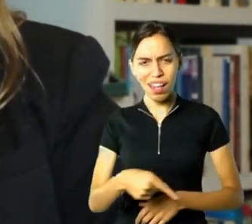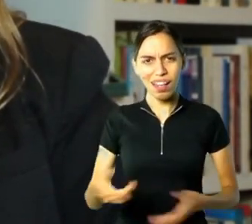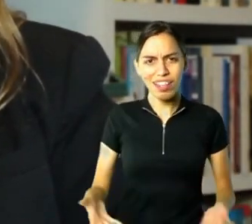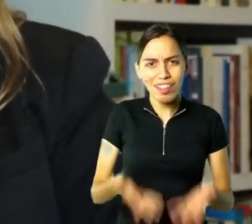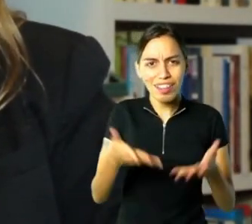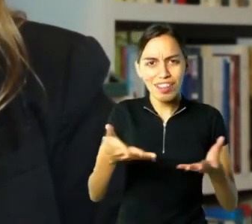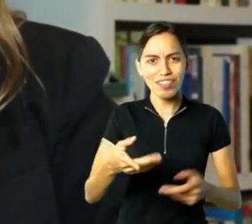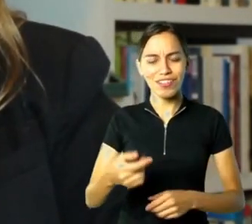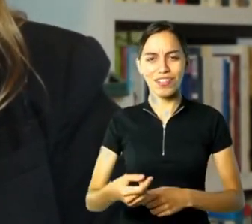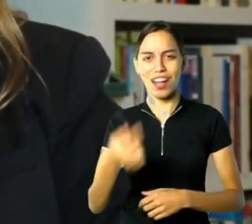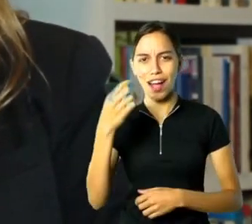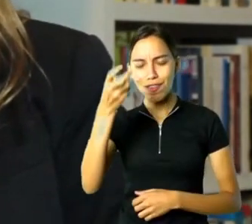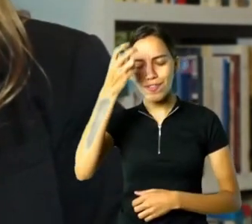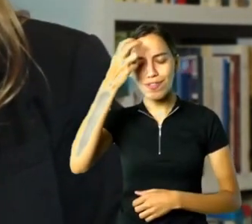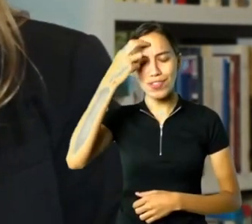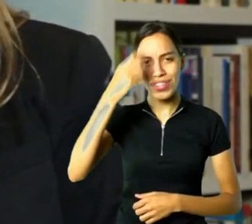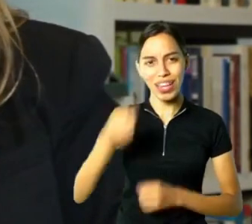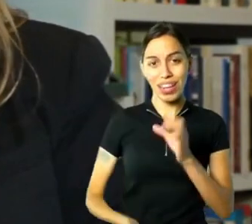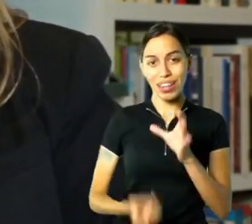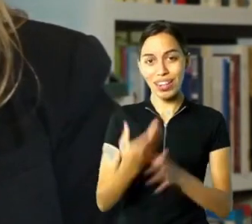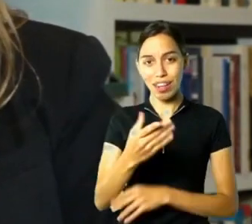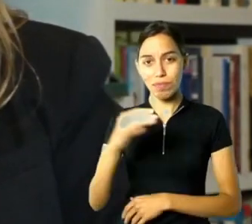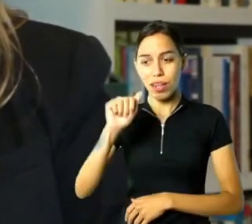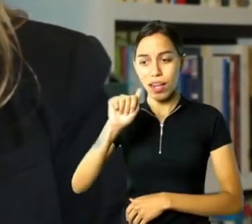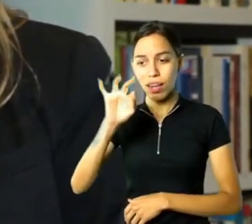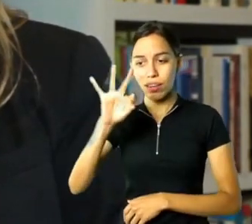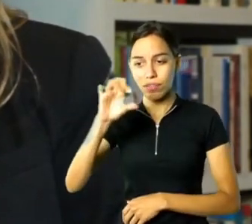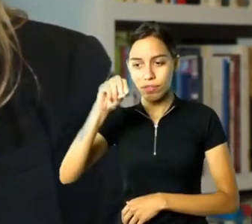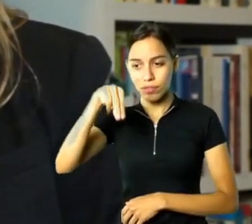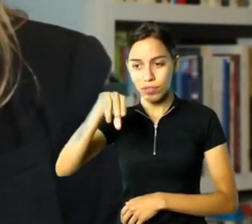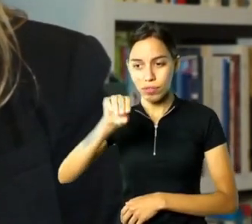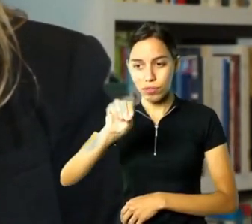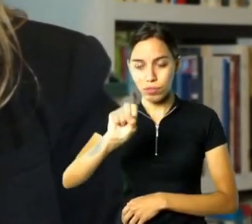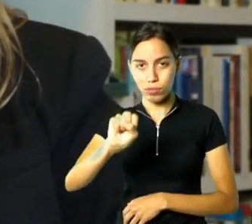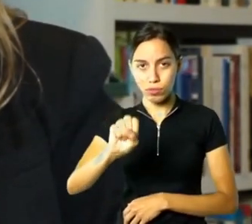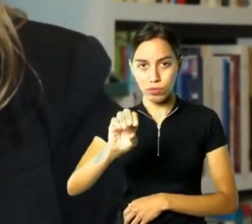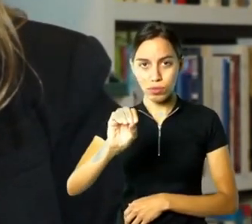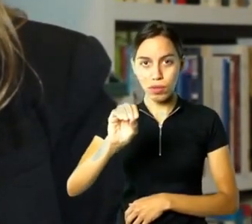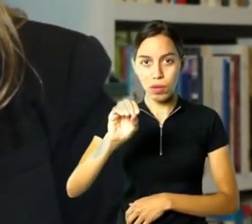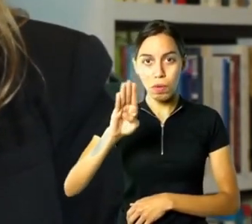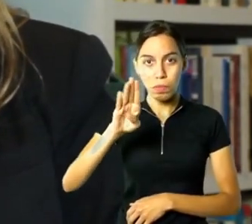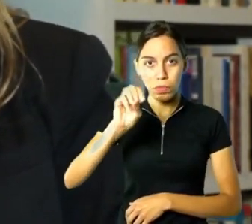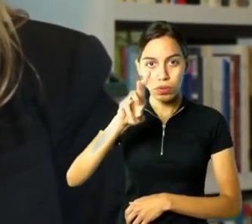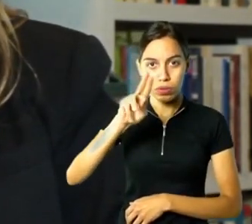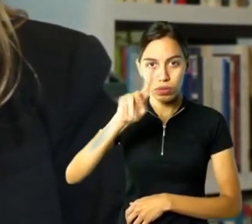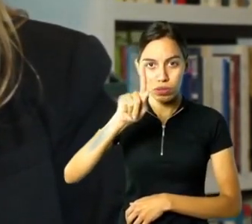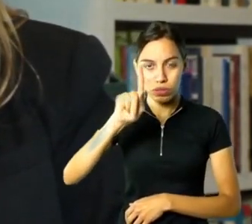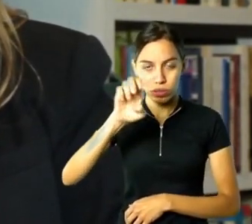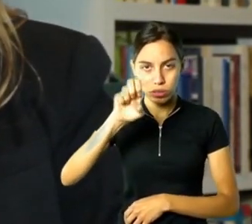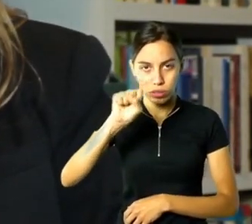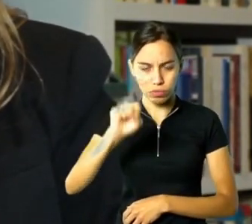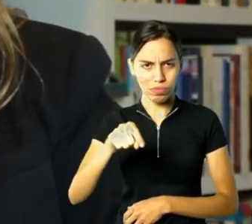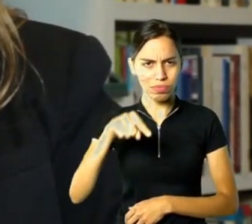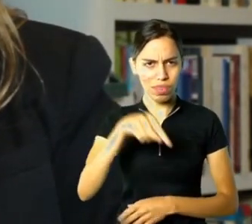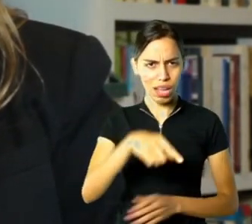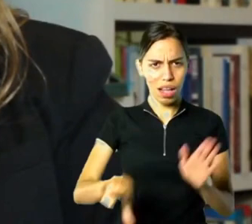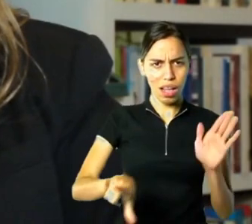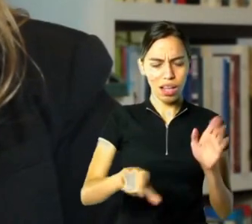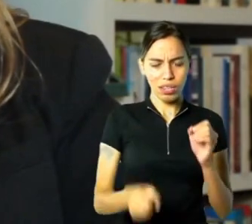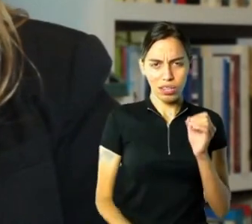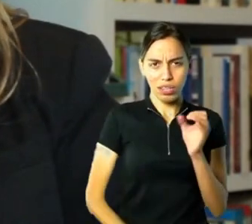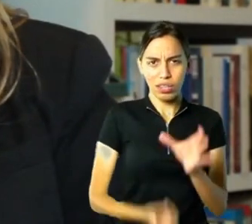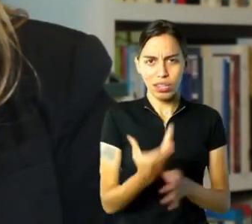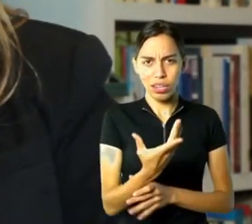jornalista Afonso Borges. A jornalista e apresentadora Josane Faleiro é uma mulher branca, de cabelos loiros e